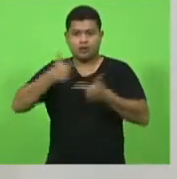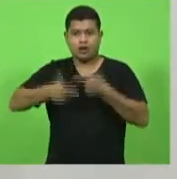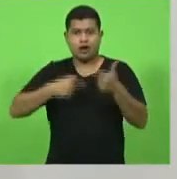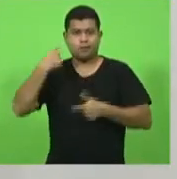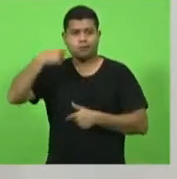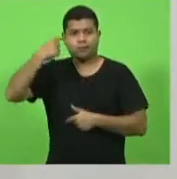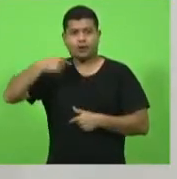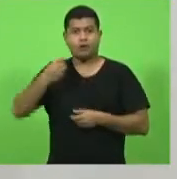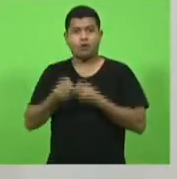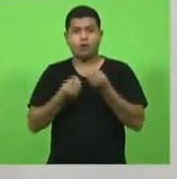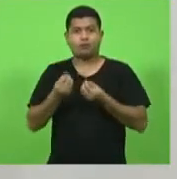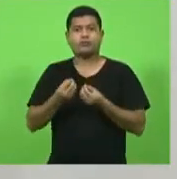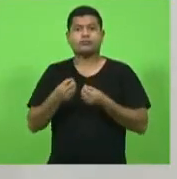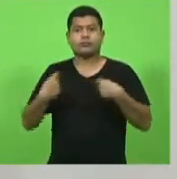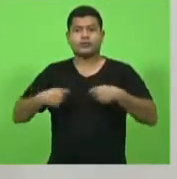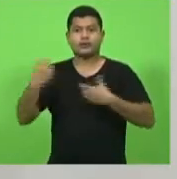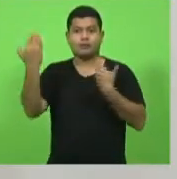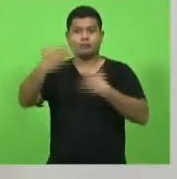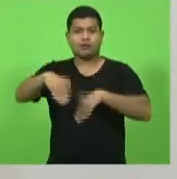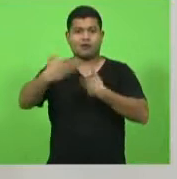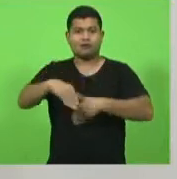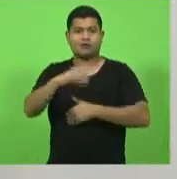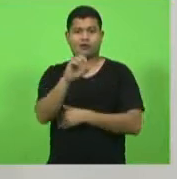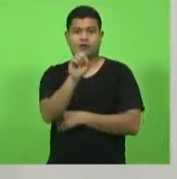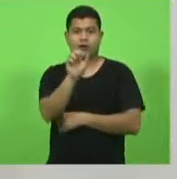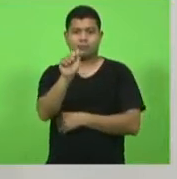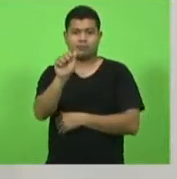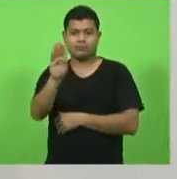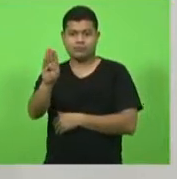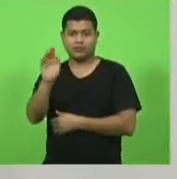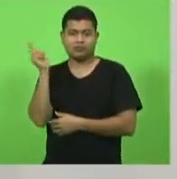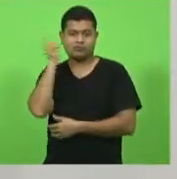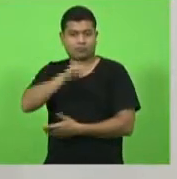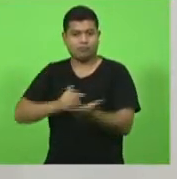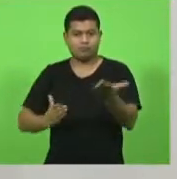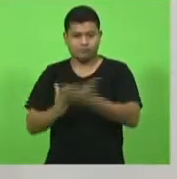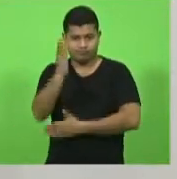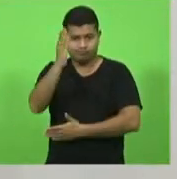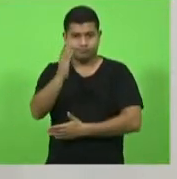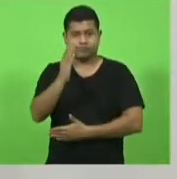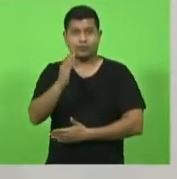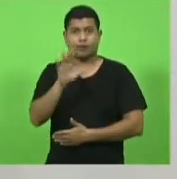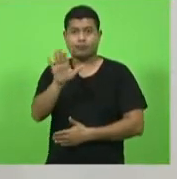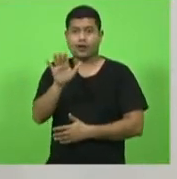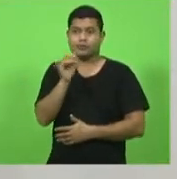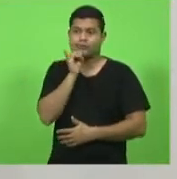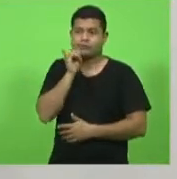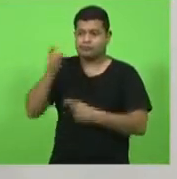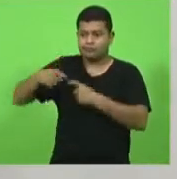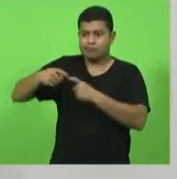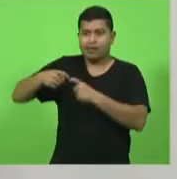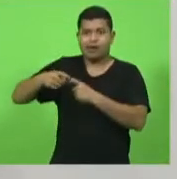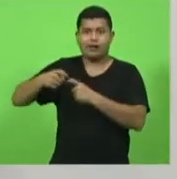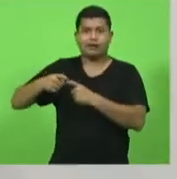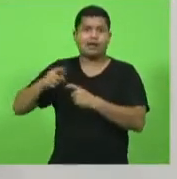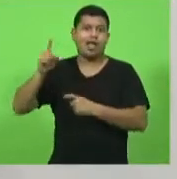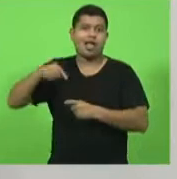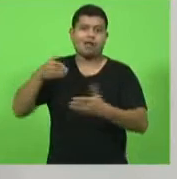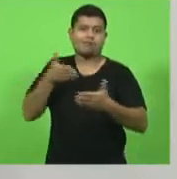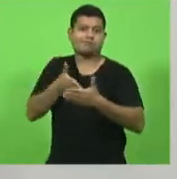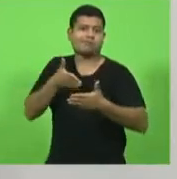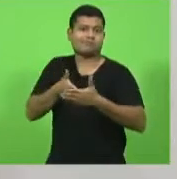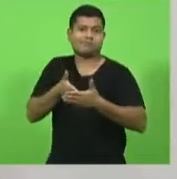pois bem mas na área da saúde que é o médico é restrito e daí quando nós pedimos